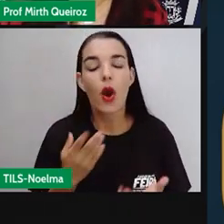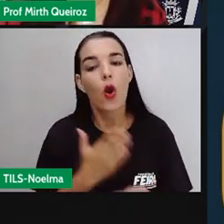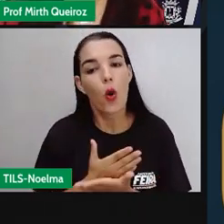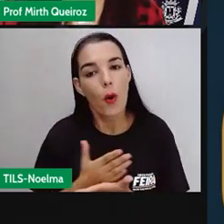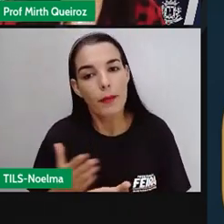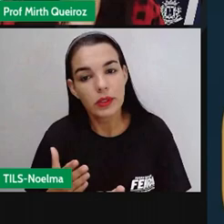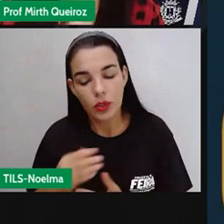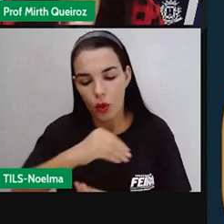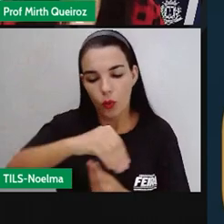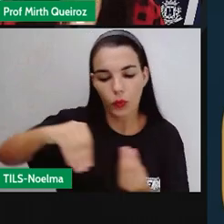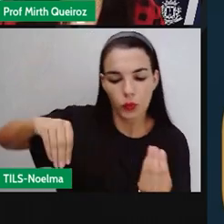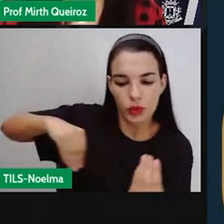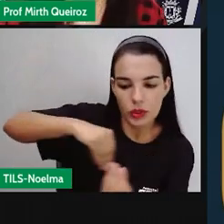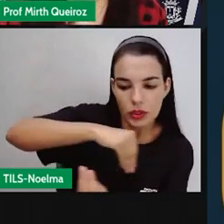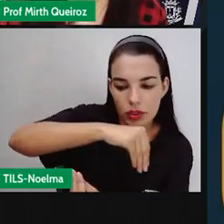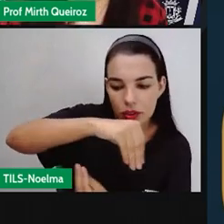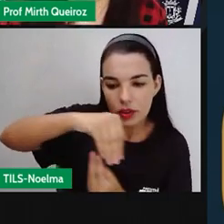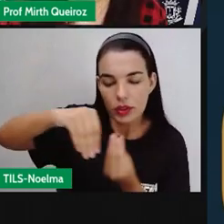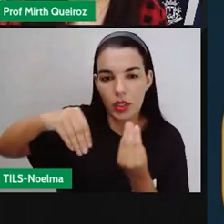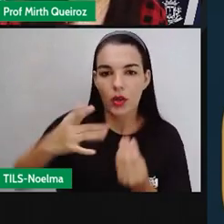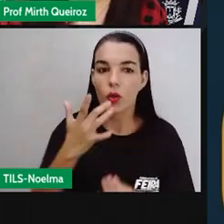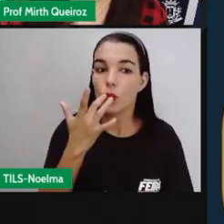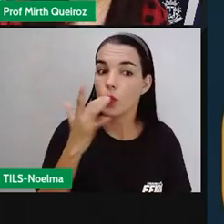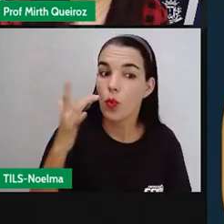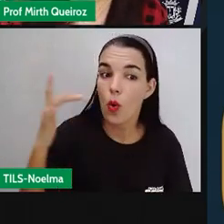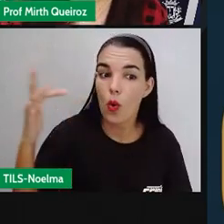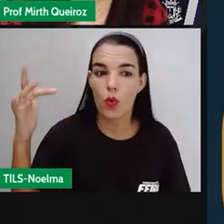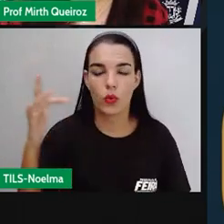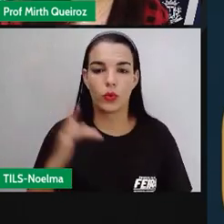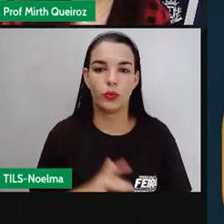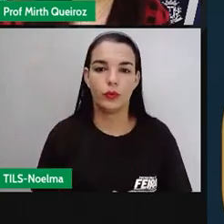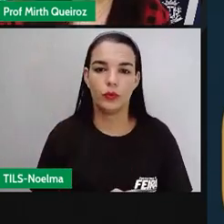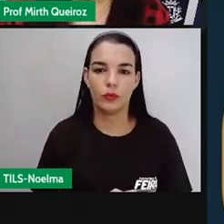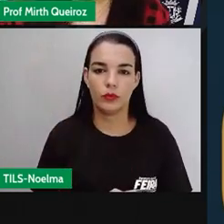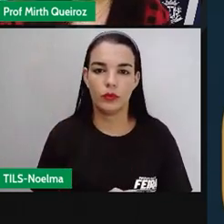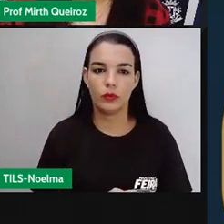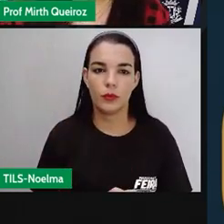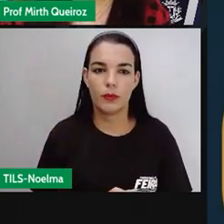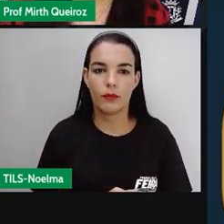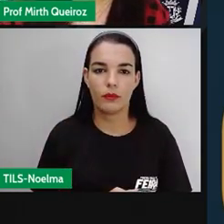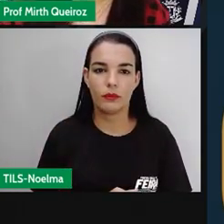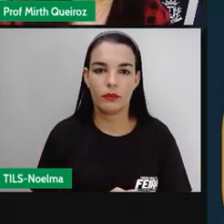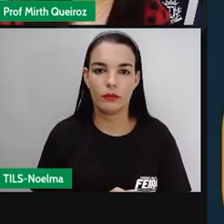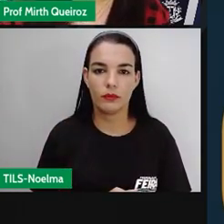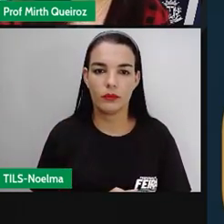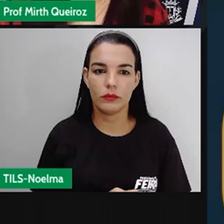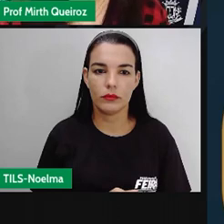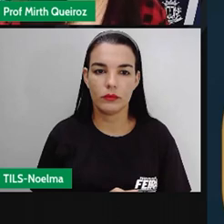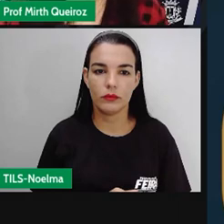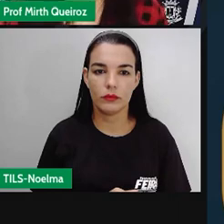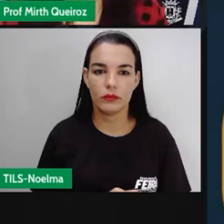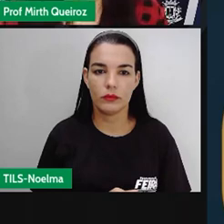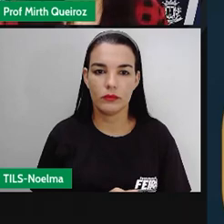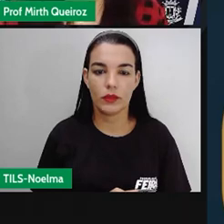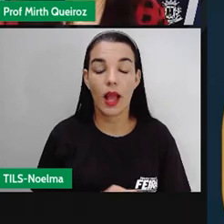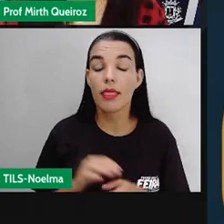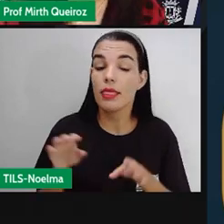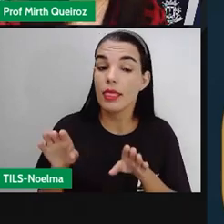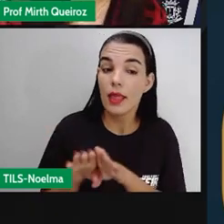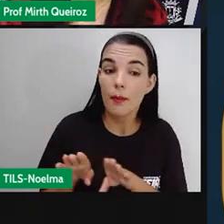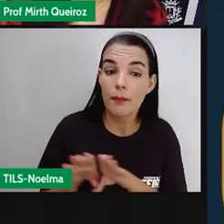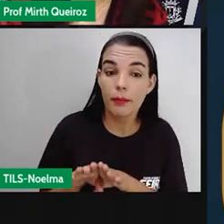o ciclo da mineração no Brasil, que também